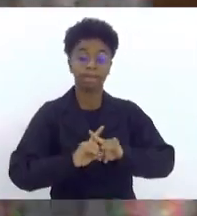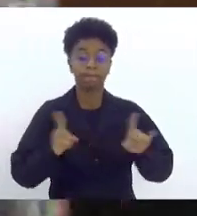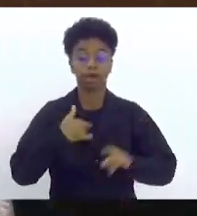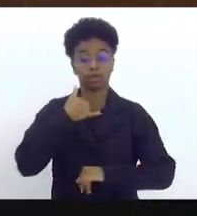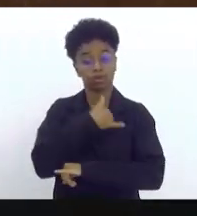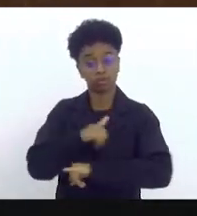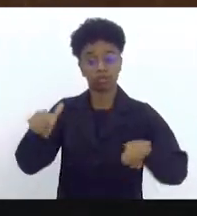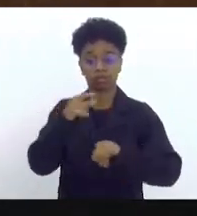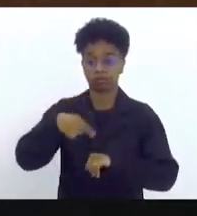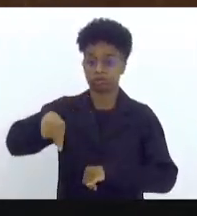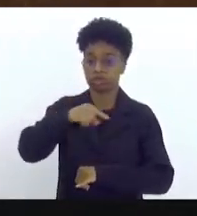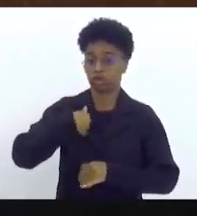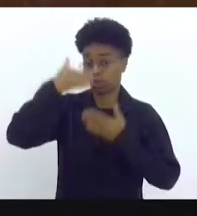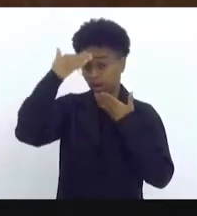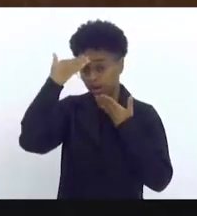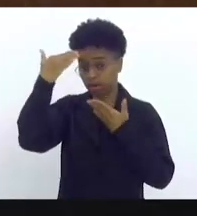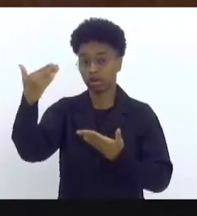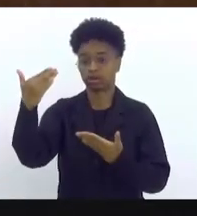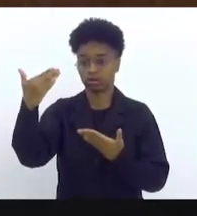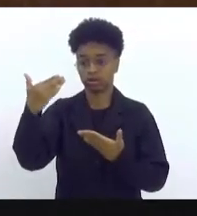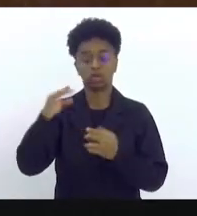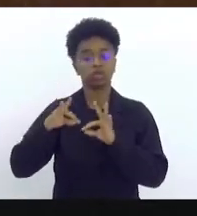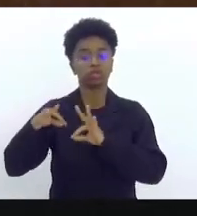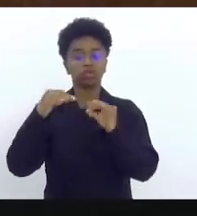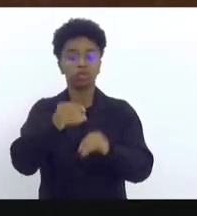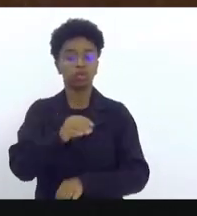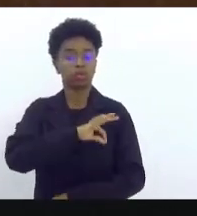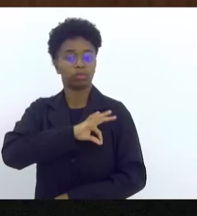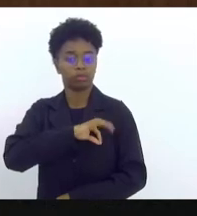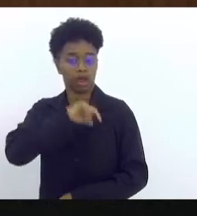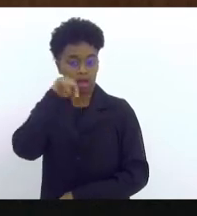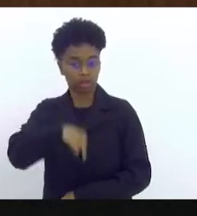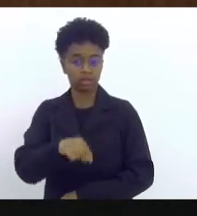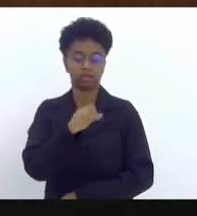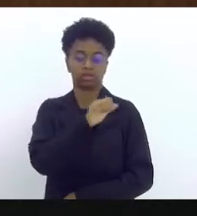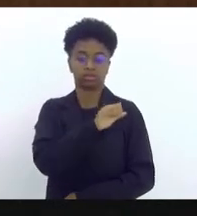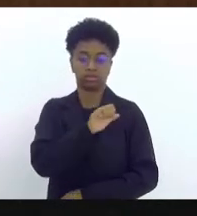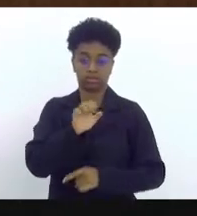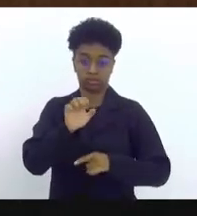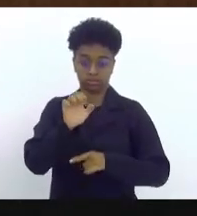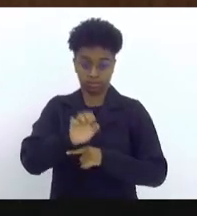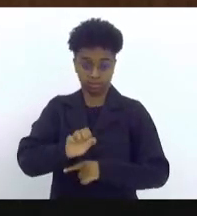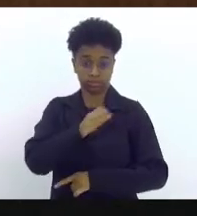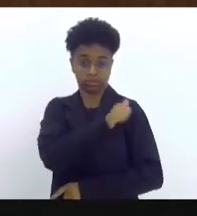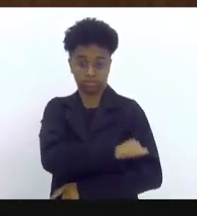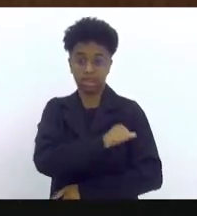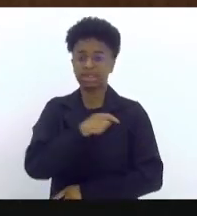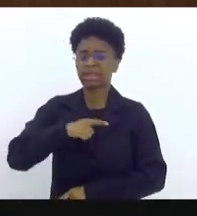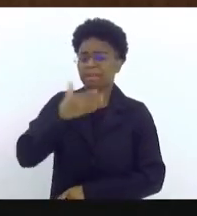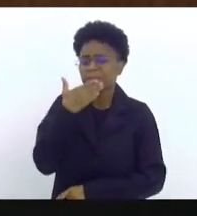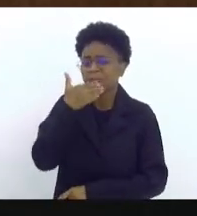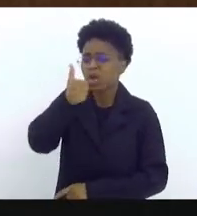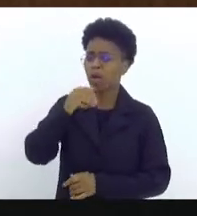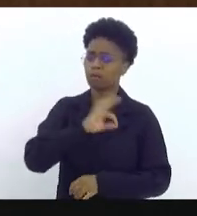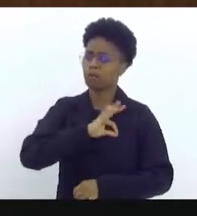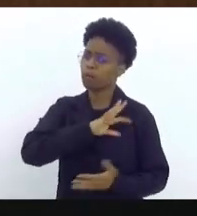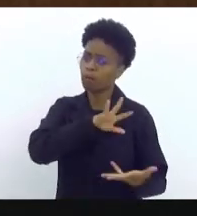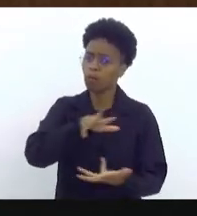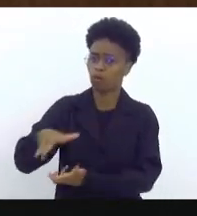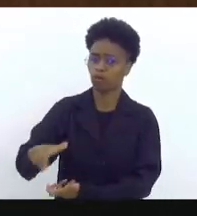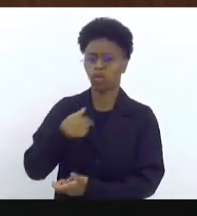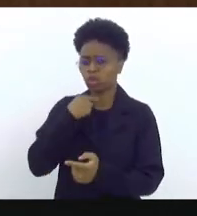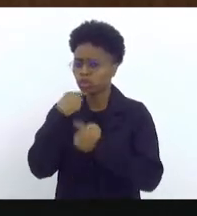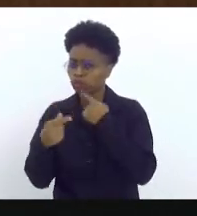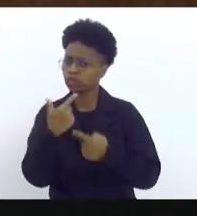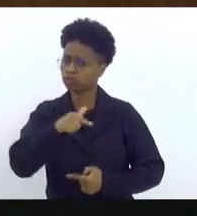que eu agradeço muito aos policiais desse Estado, nós temos a melhor polícia do mundo, não tenho dúvida do que eu estou falando aqui, e são